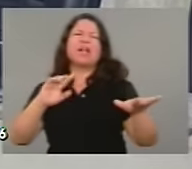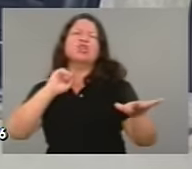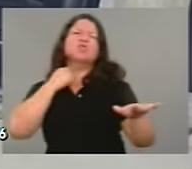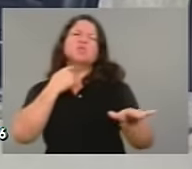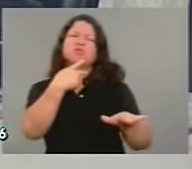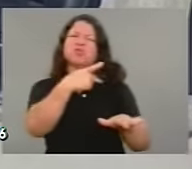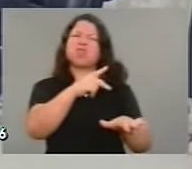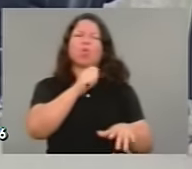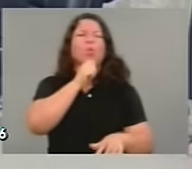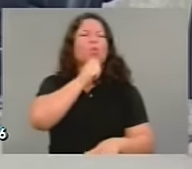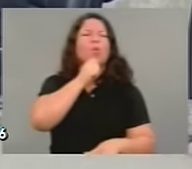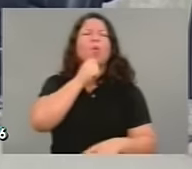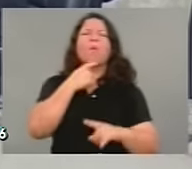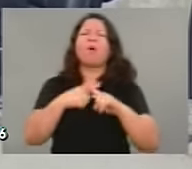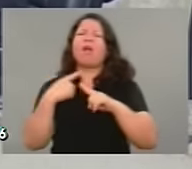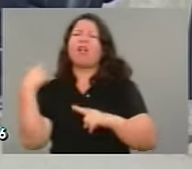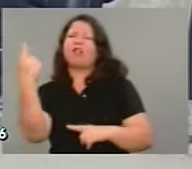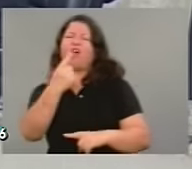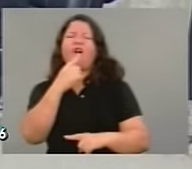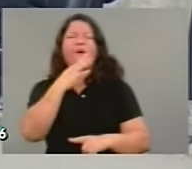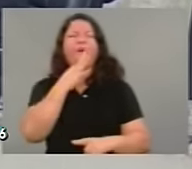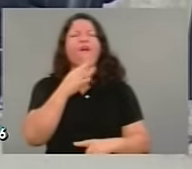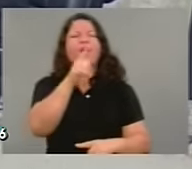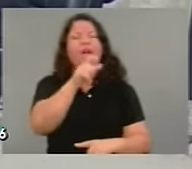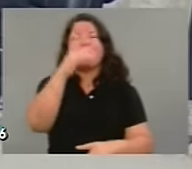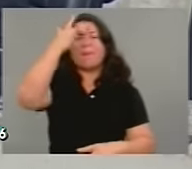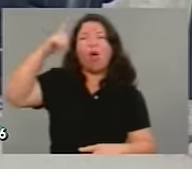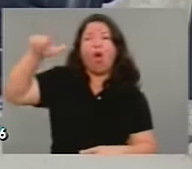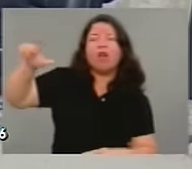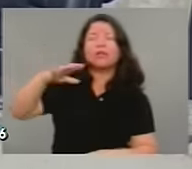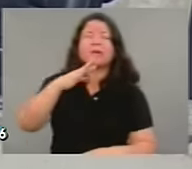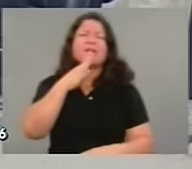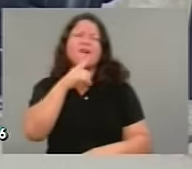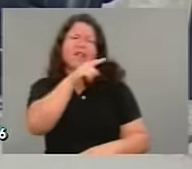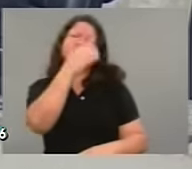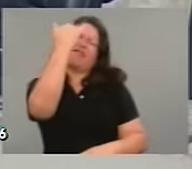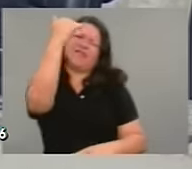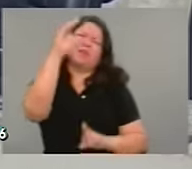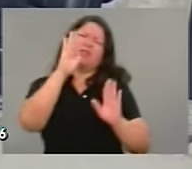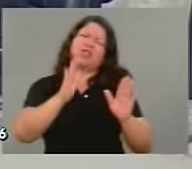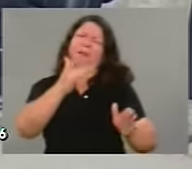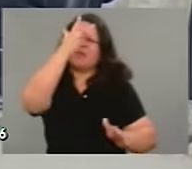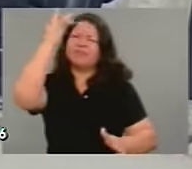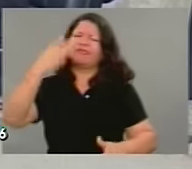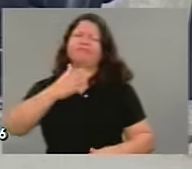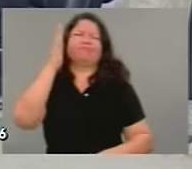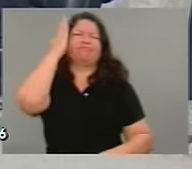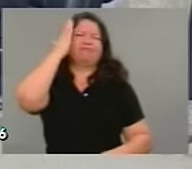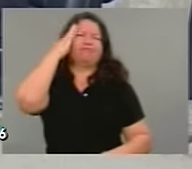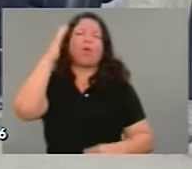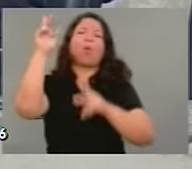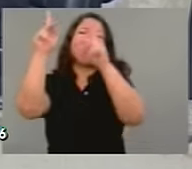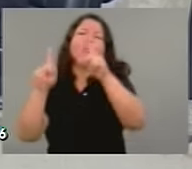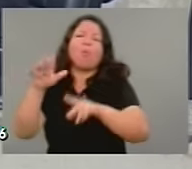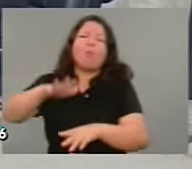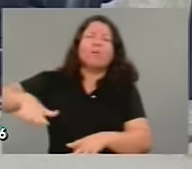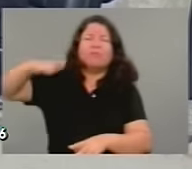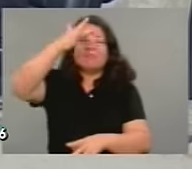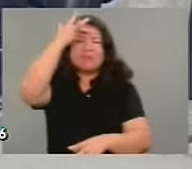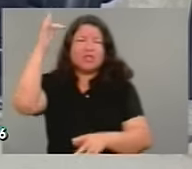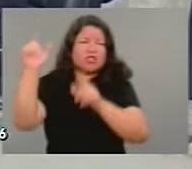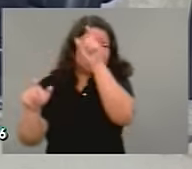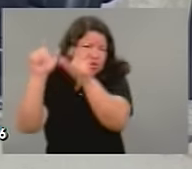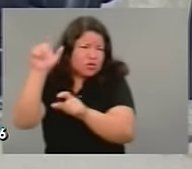porque quem o conhece, tenho certeza que Vossa Excelência já é bem conhecido da maior parte do povo de Fortaleza do povo